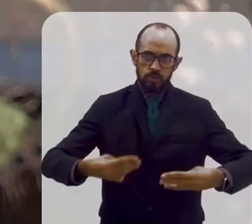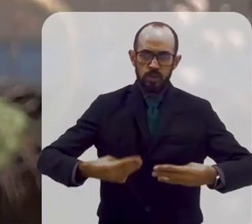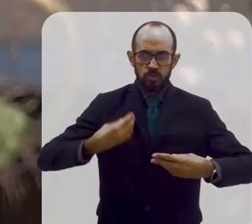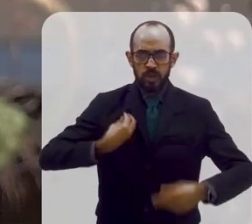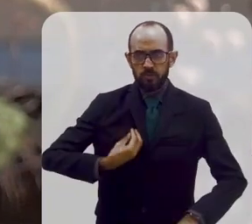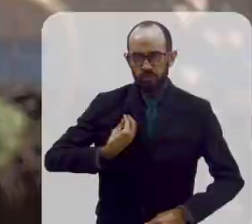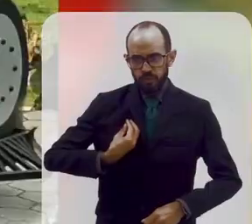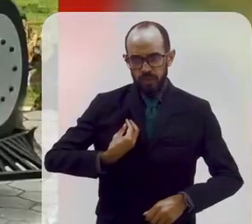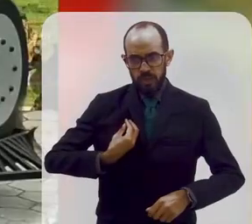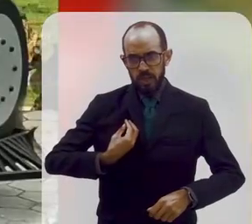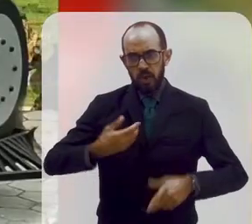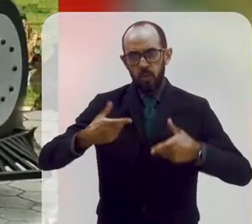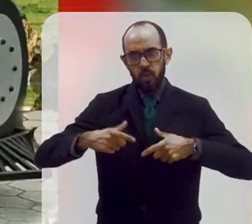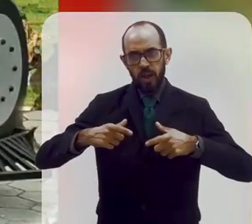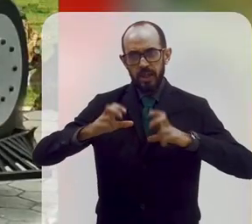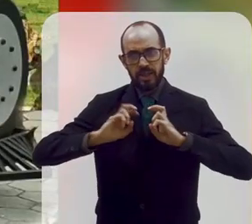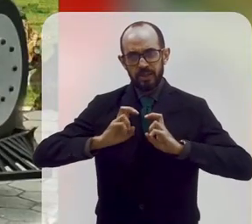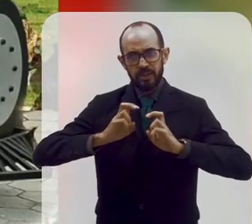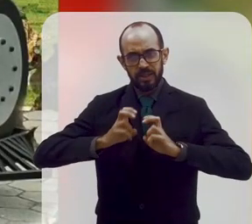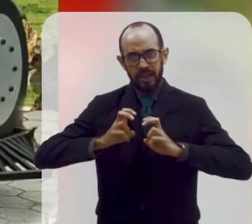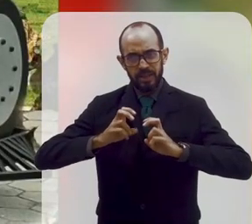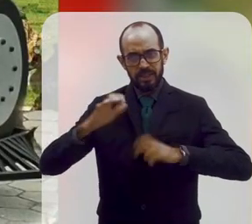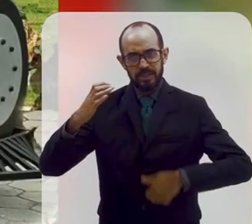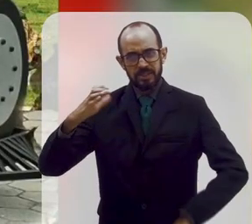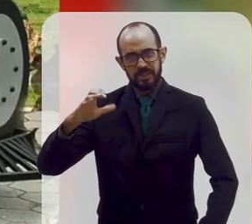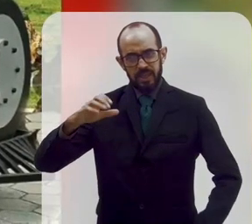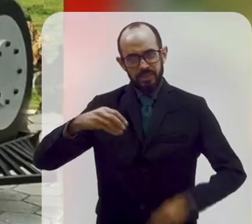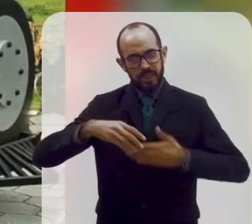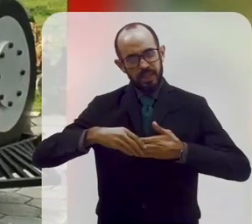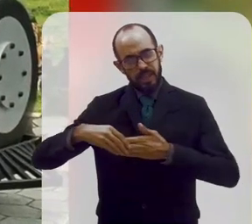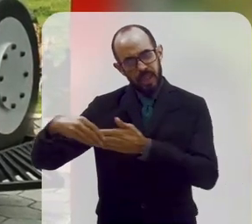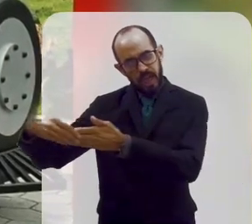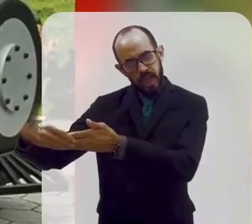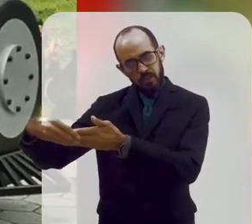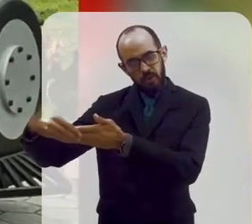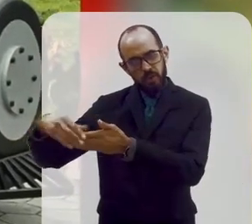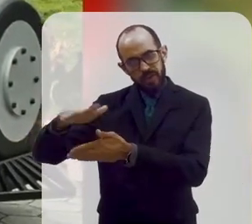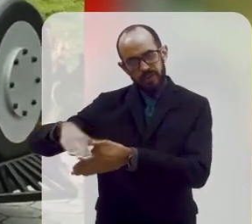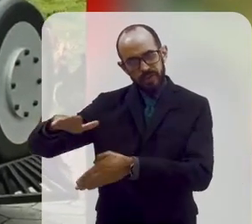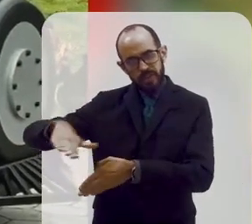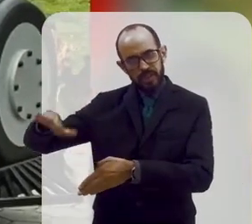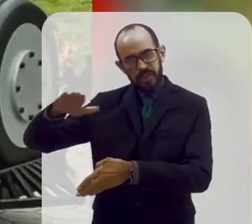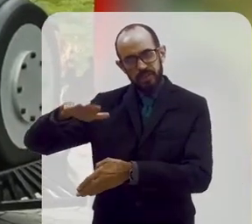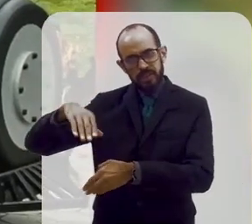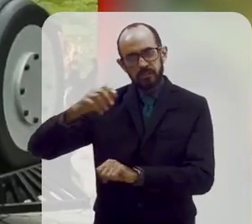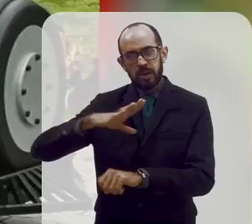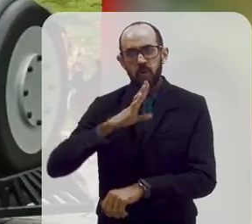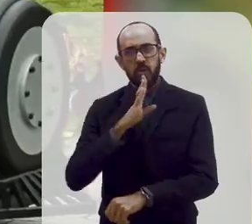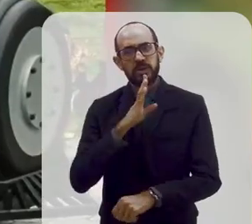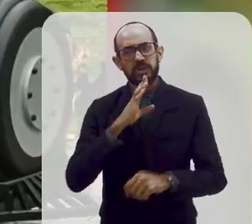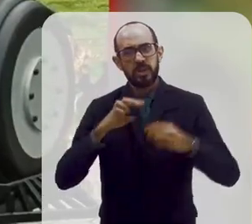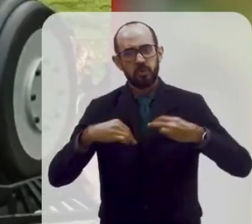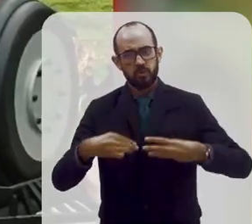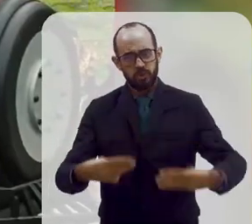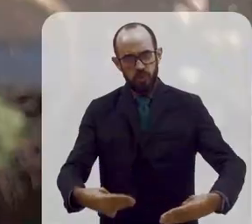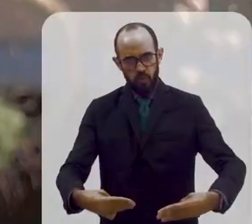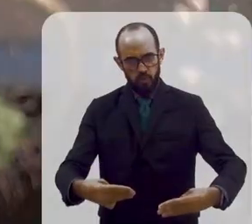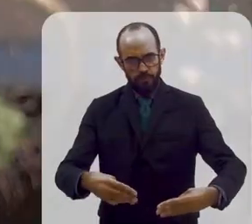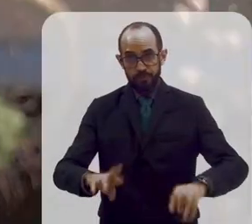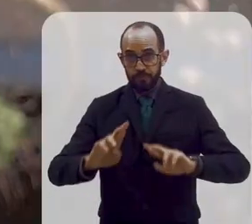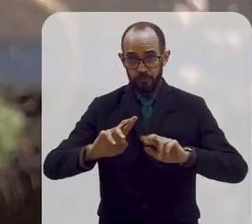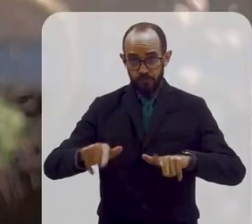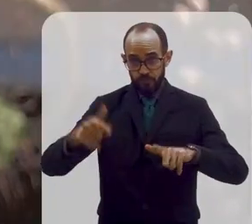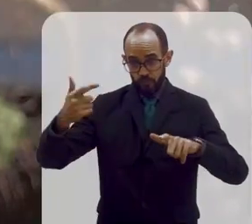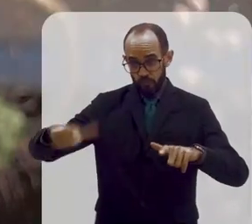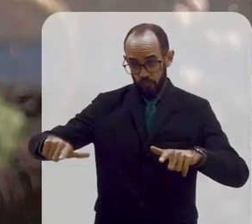estação do trenzinho, que é o trenzinho da ciência que leva as crianças e as pessoas para conhecerem o museu. E ele,